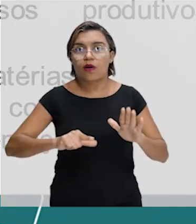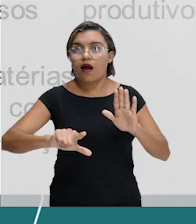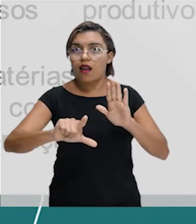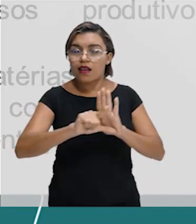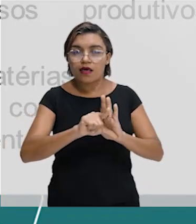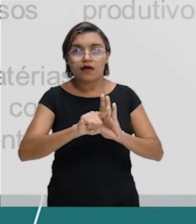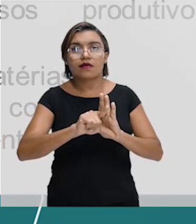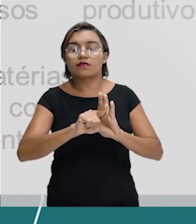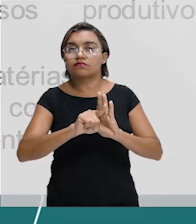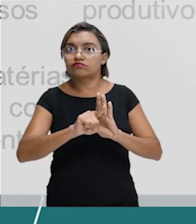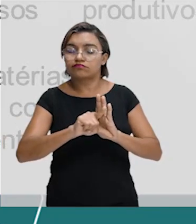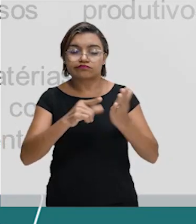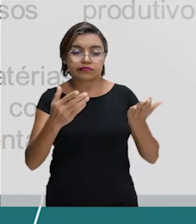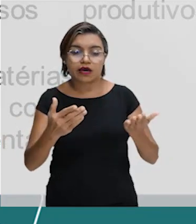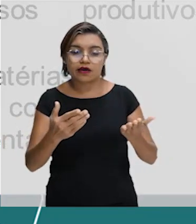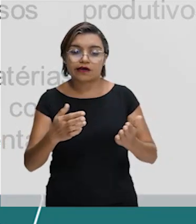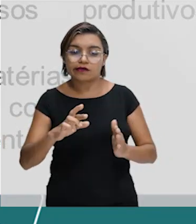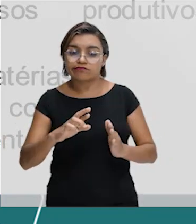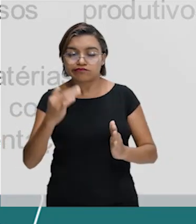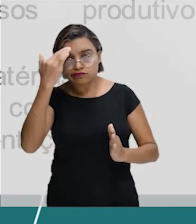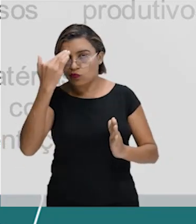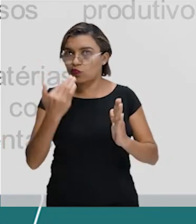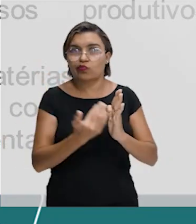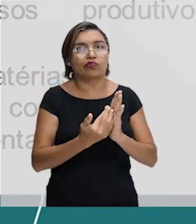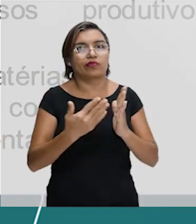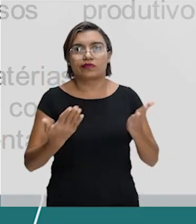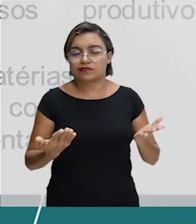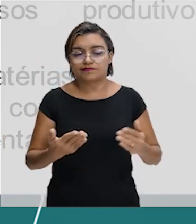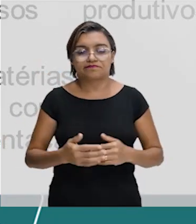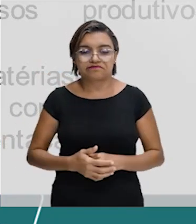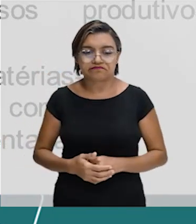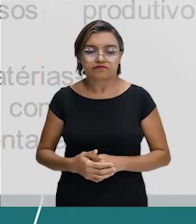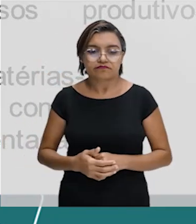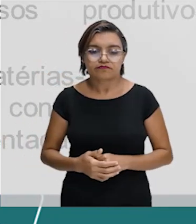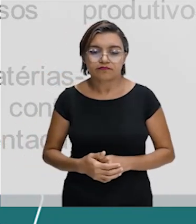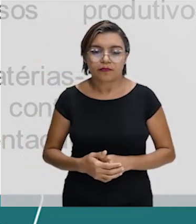trabalhistas, uma tendência da nova perspectiva, da perspectiva neoliberal.